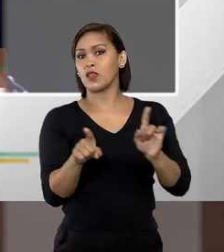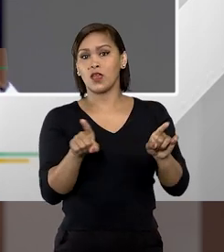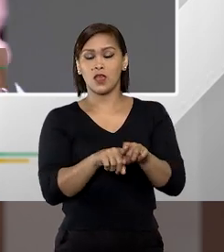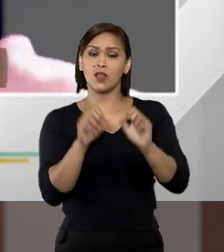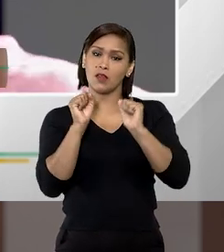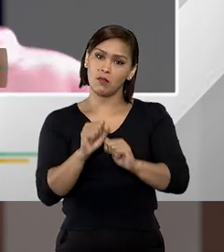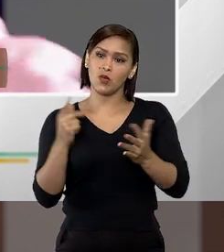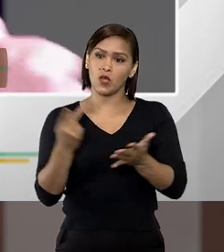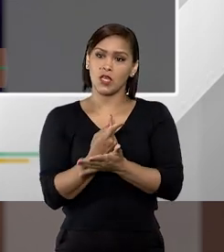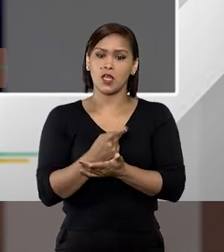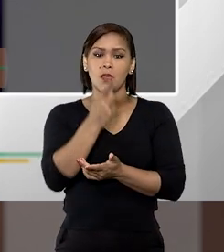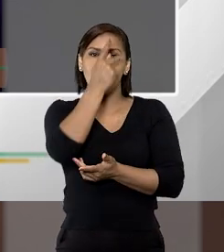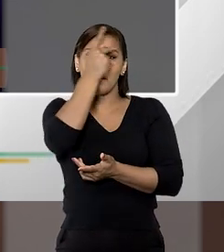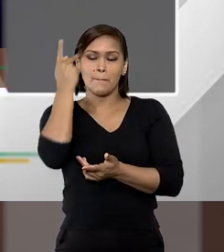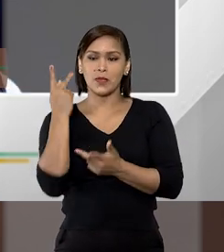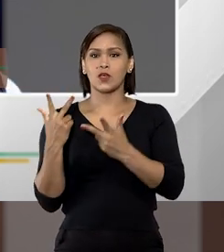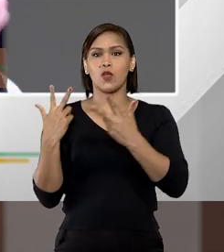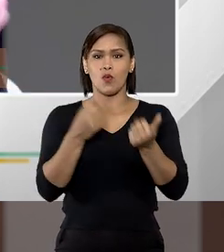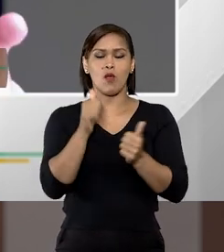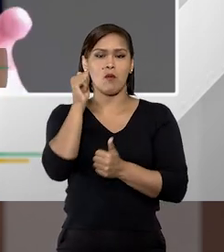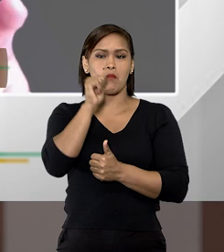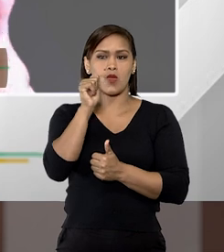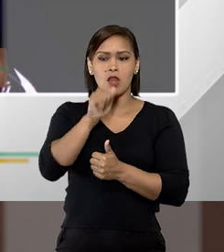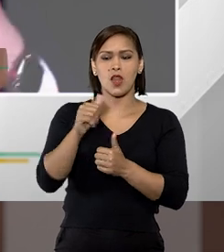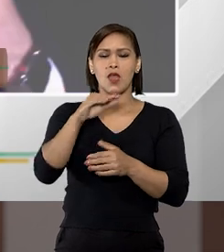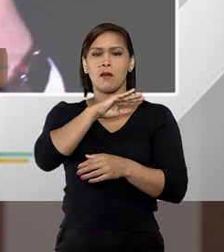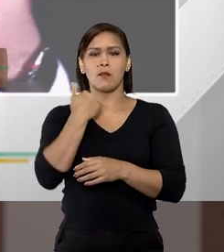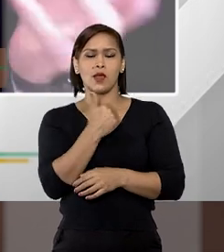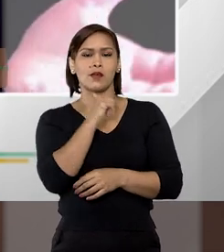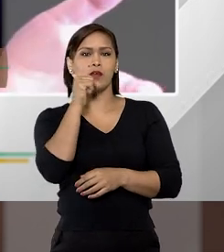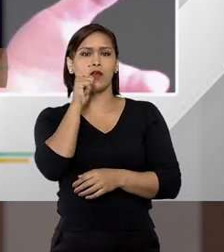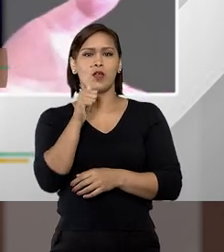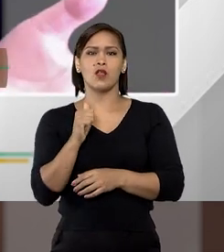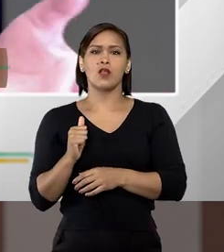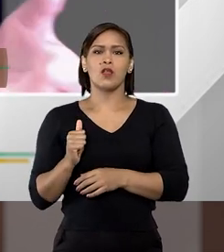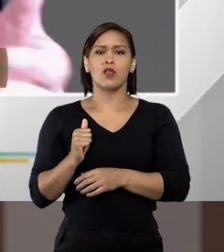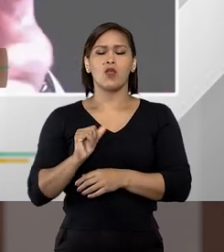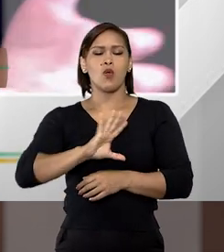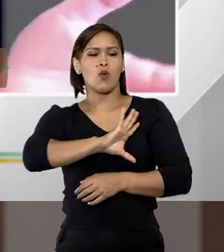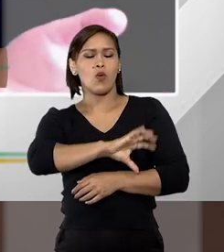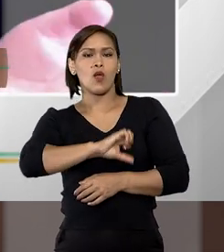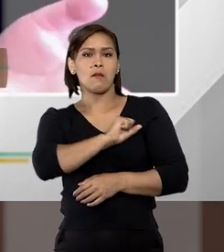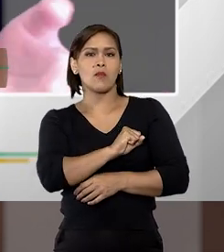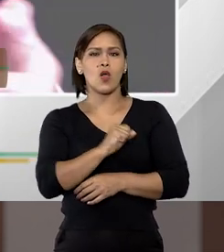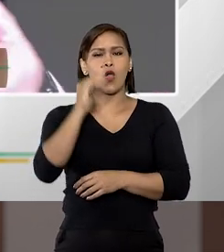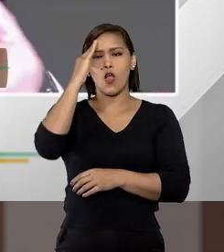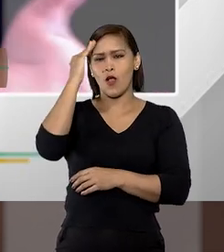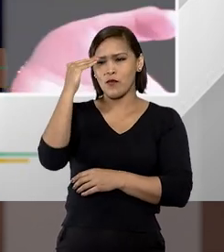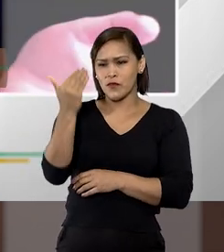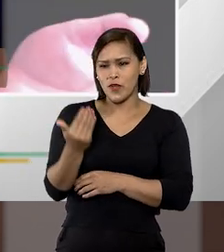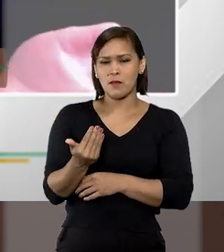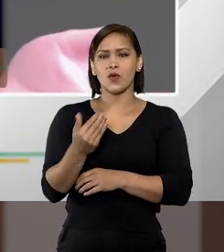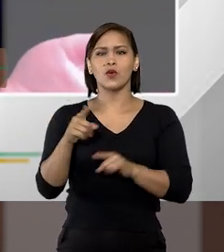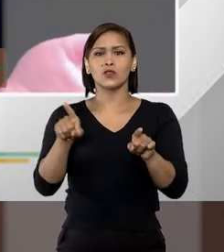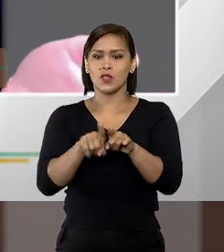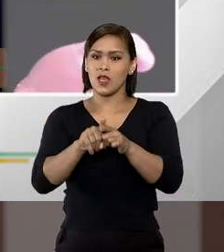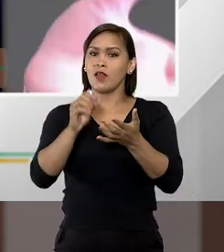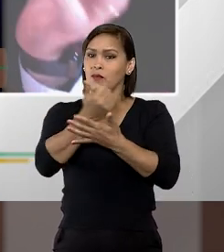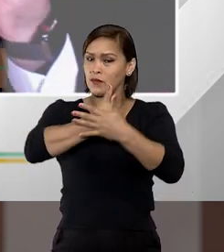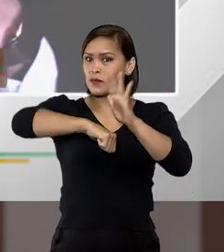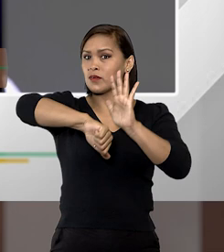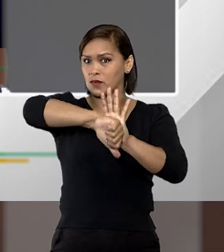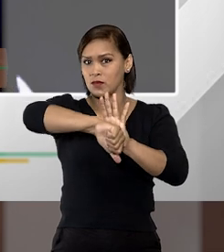que ele pode ocorrer entre pessoas do mesmo sexo. Por exemplo, um amor platônico de um fã e seu ídolo, tá? É um crime passional,